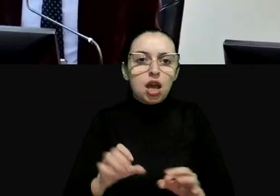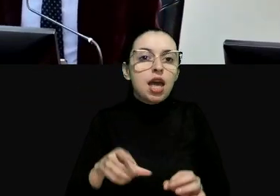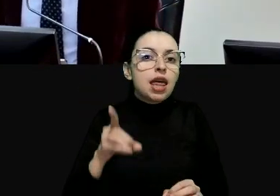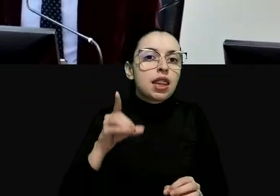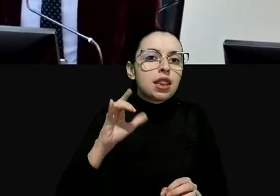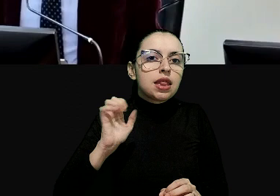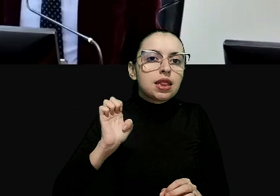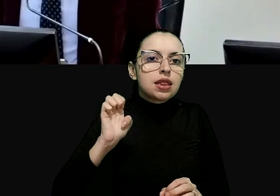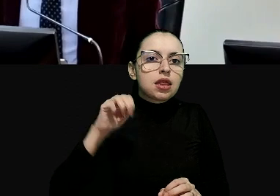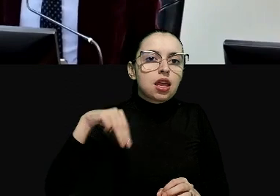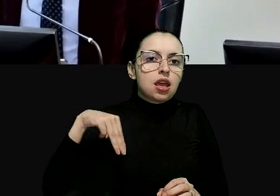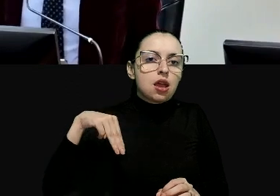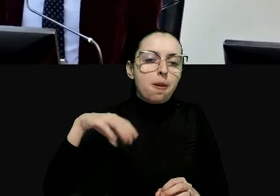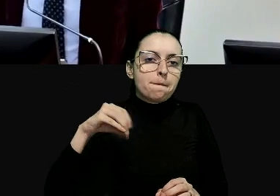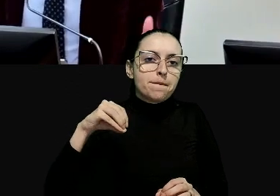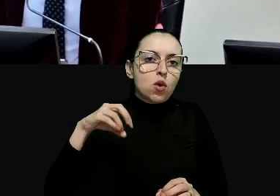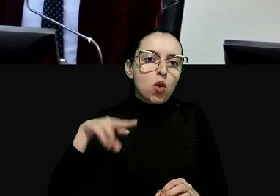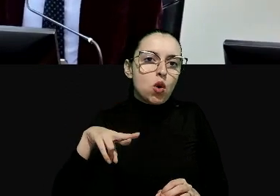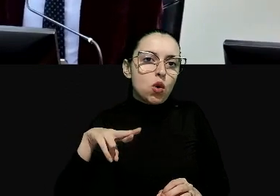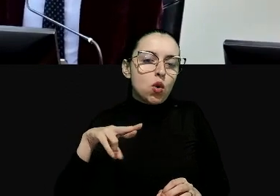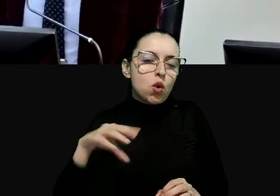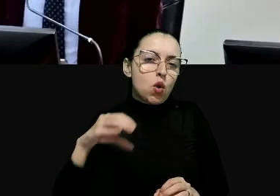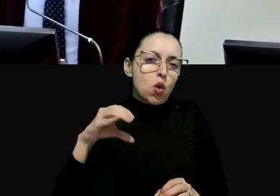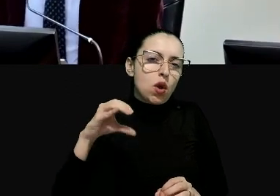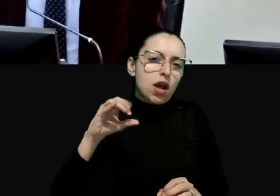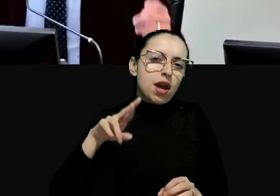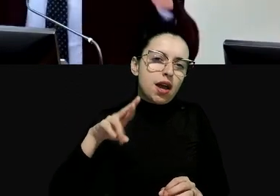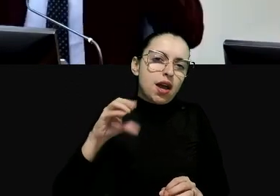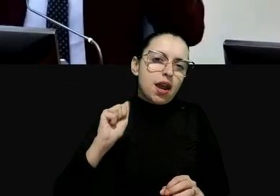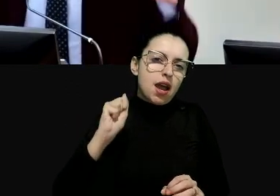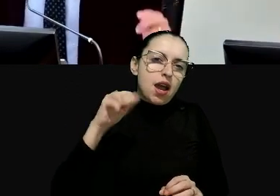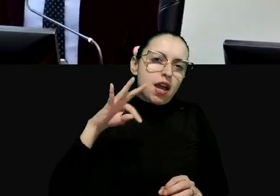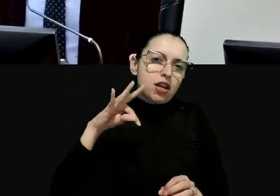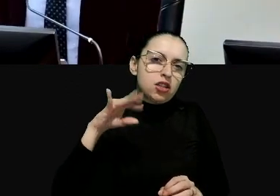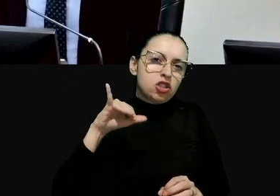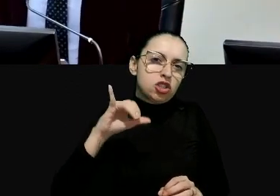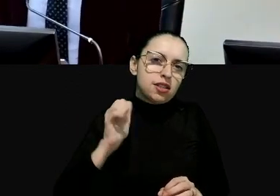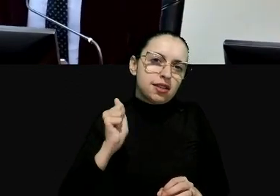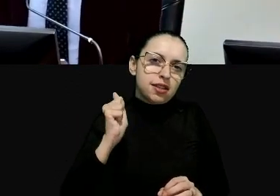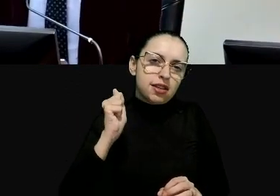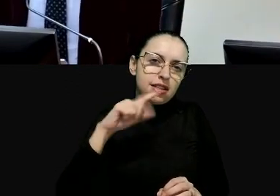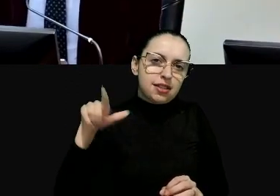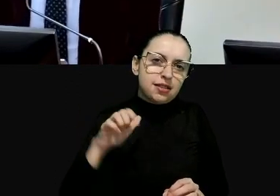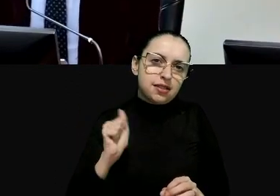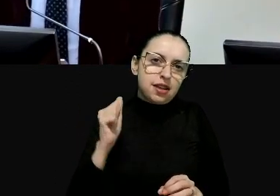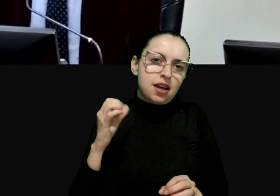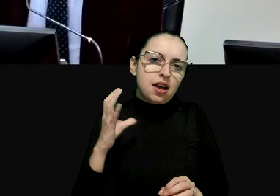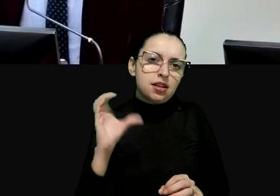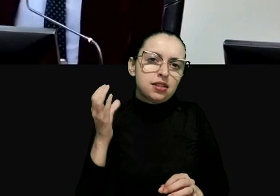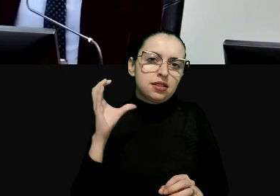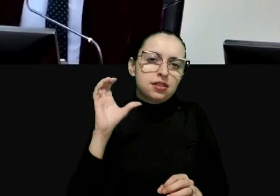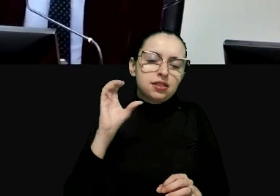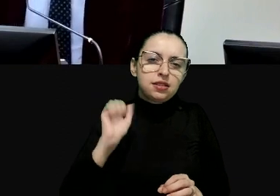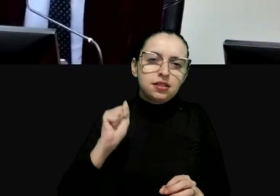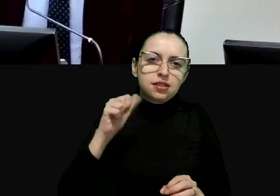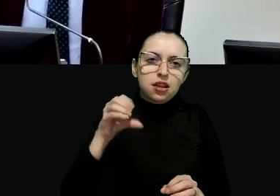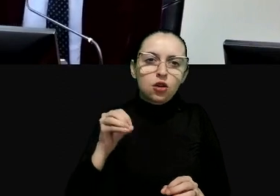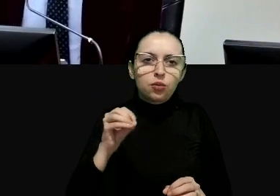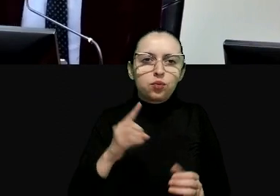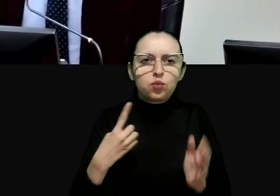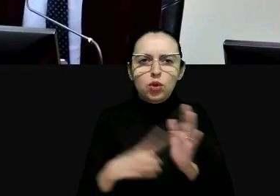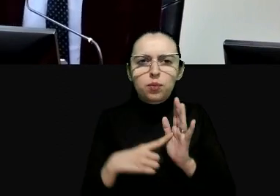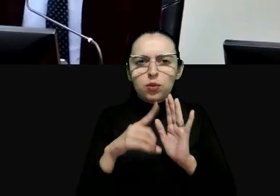que tinham os instrumentos internacionais as constituições o ratificam por dar